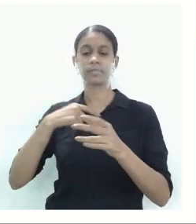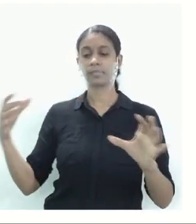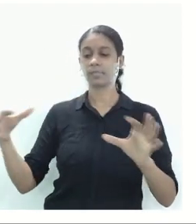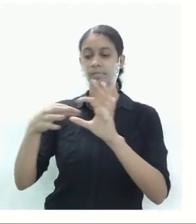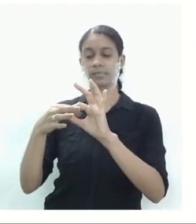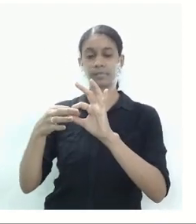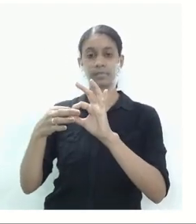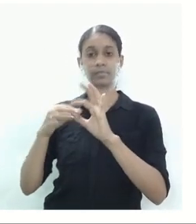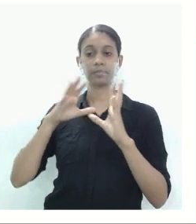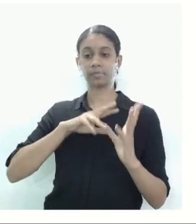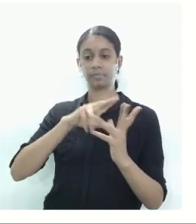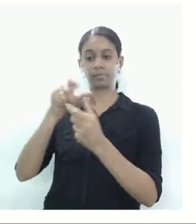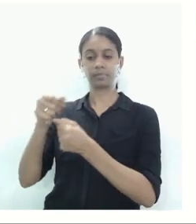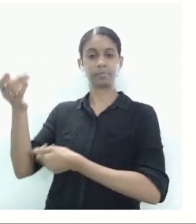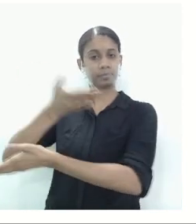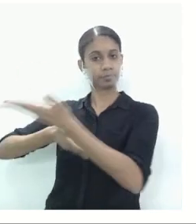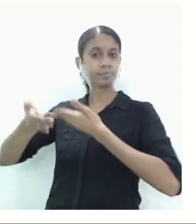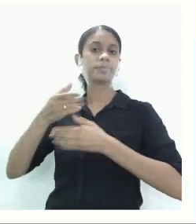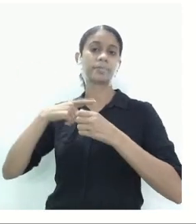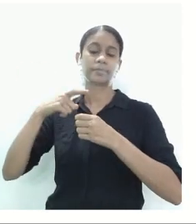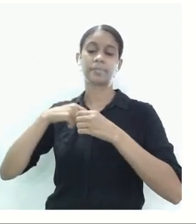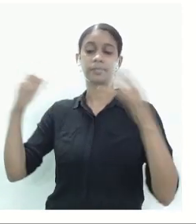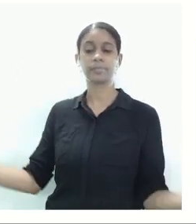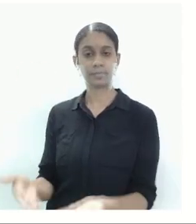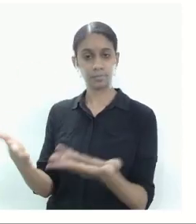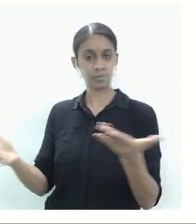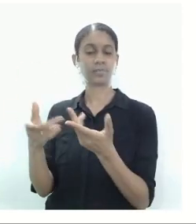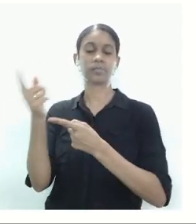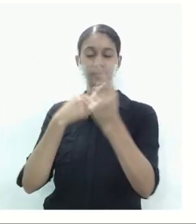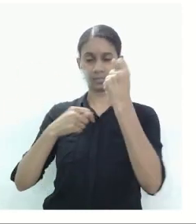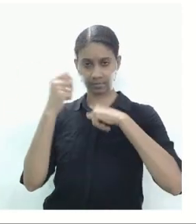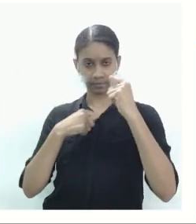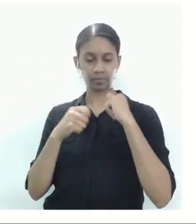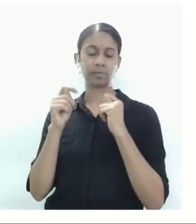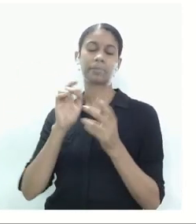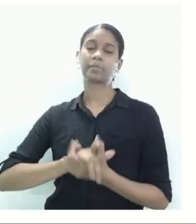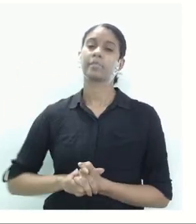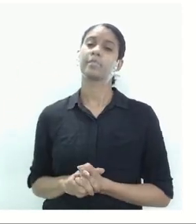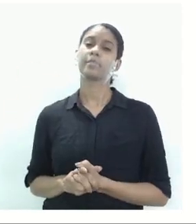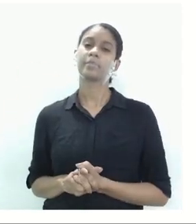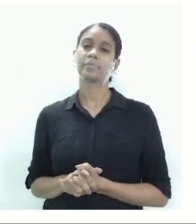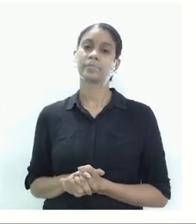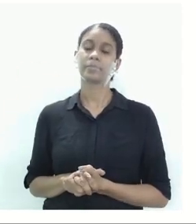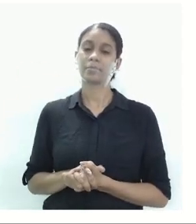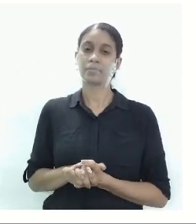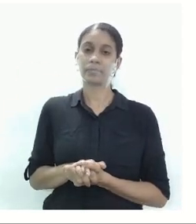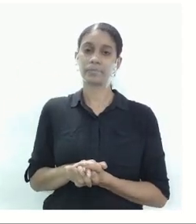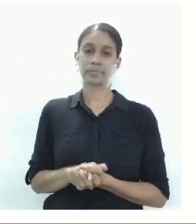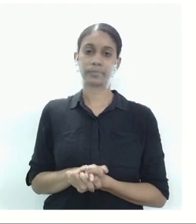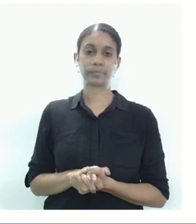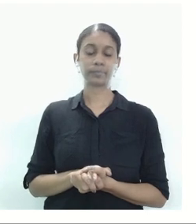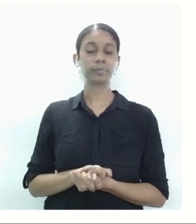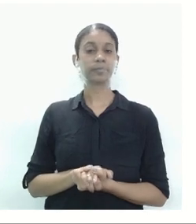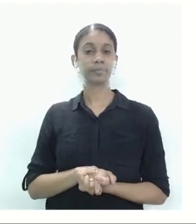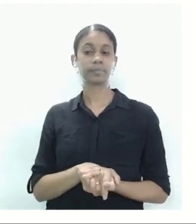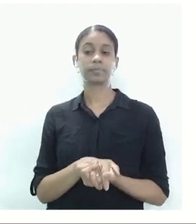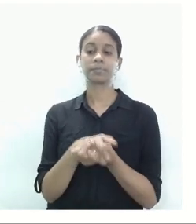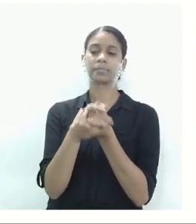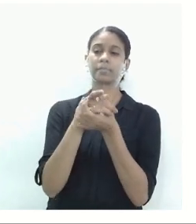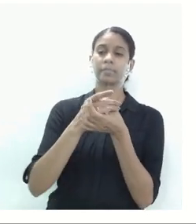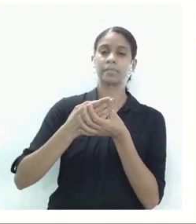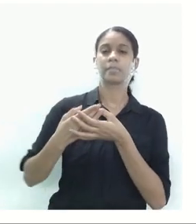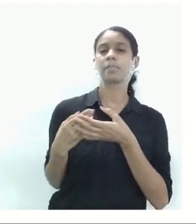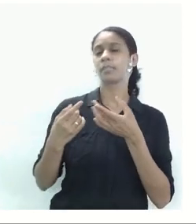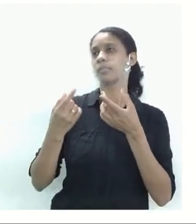global são cidades que influenciam economicamente tá? De uma forma econômica